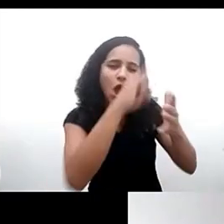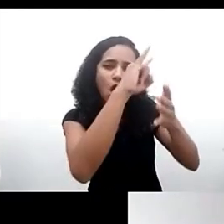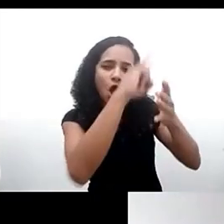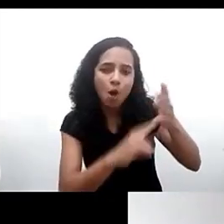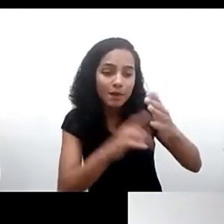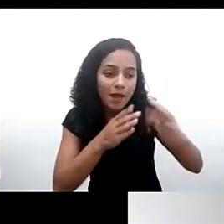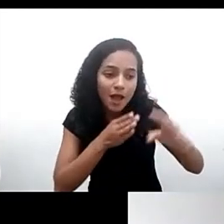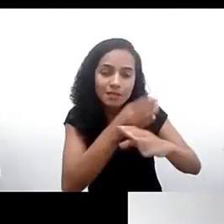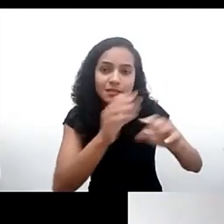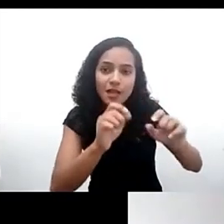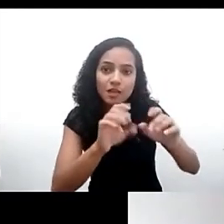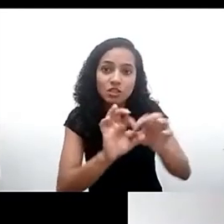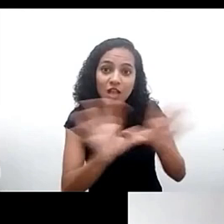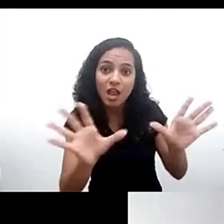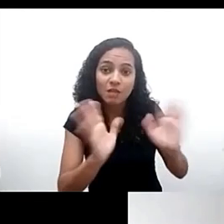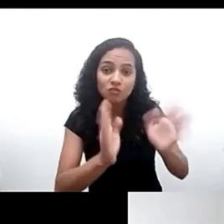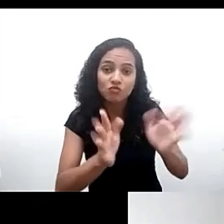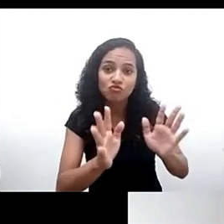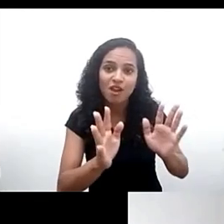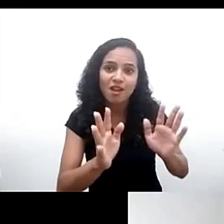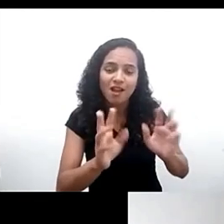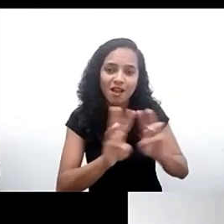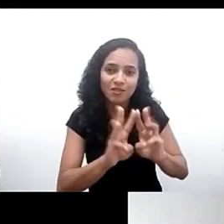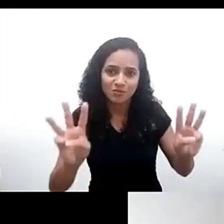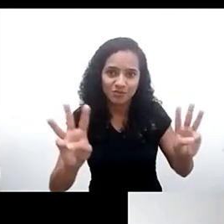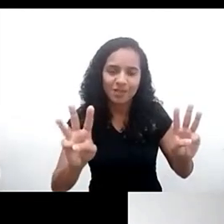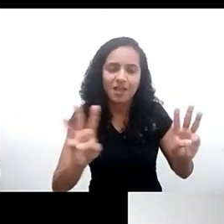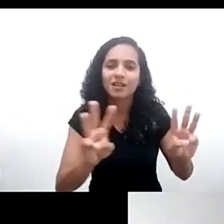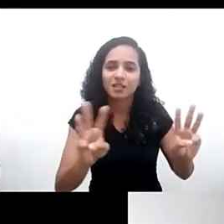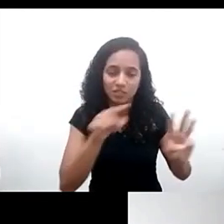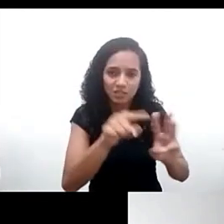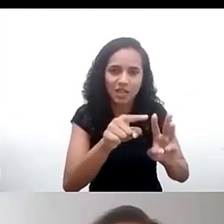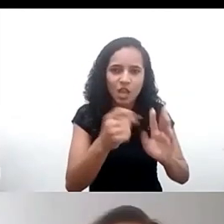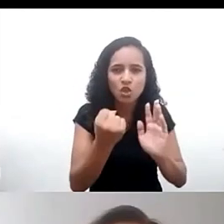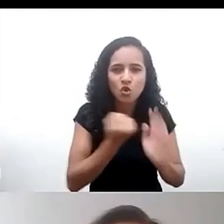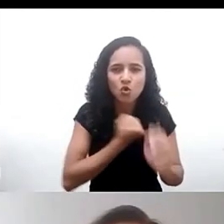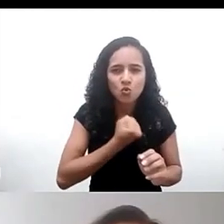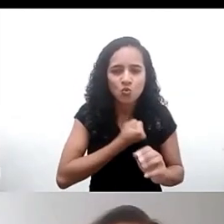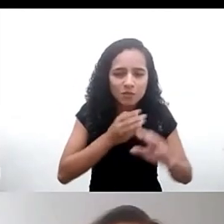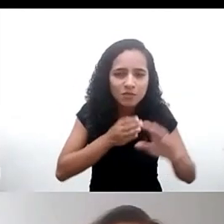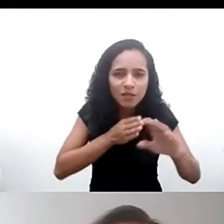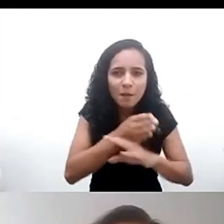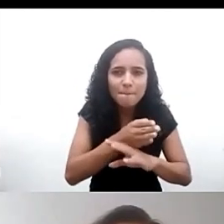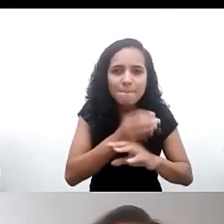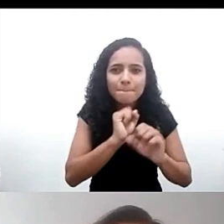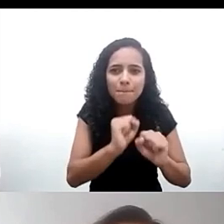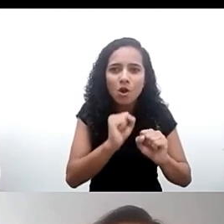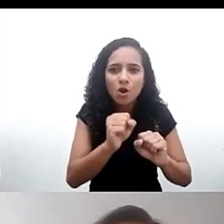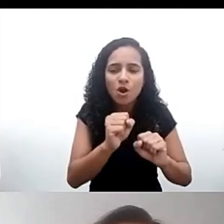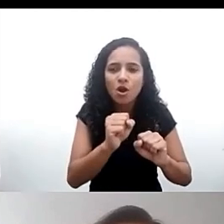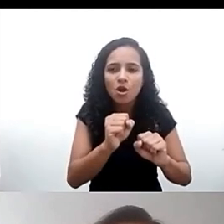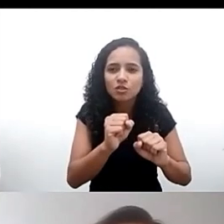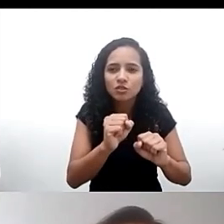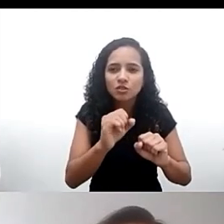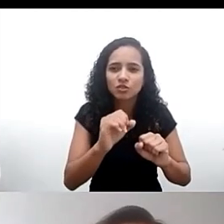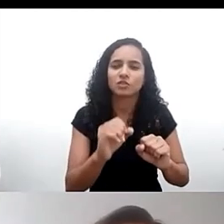está disponível nesse site vai aparecer logo depois da minha fala vai ter um código que vocês podem acessar o site que tem disponibilização foi